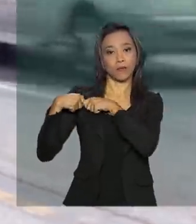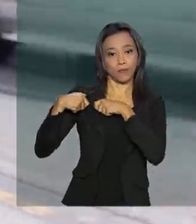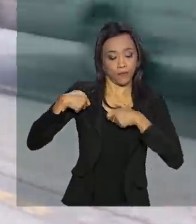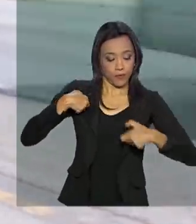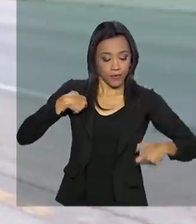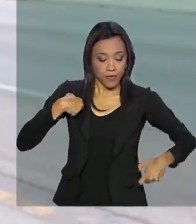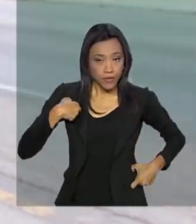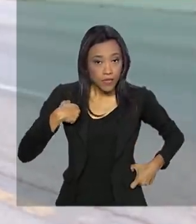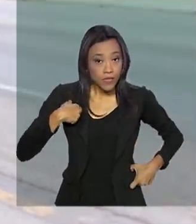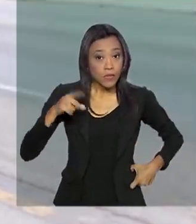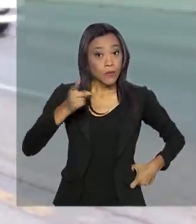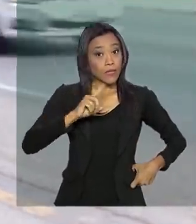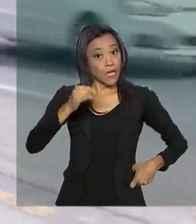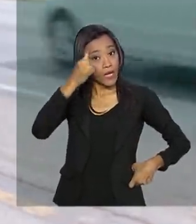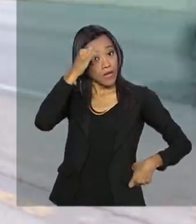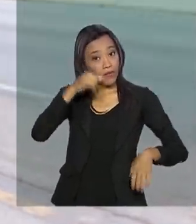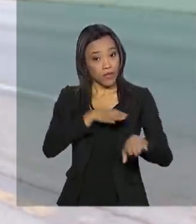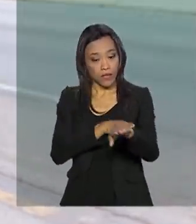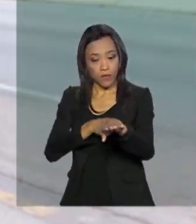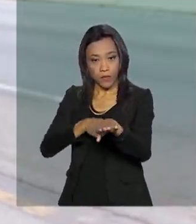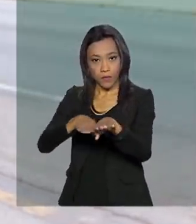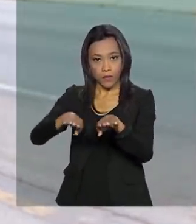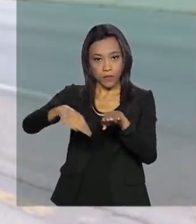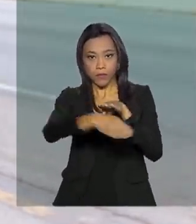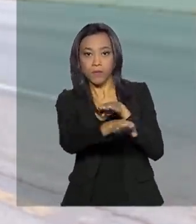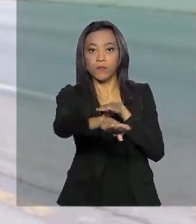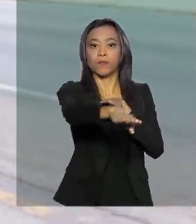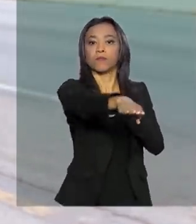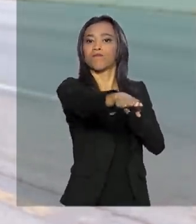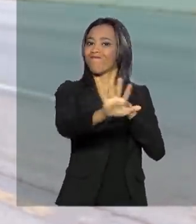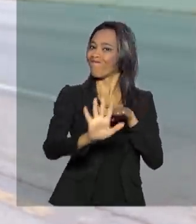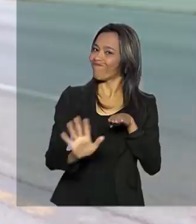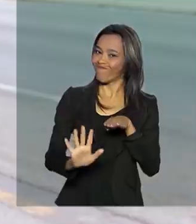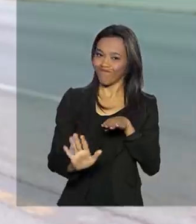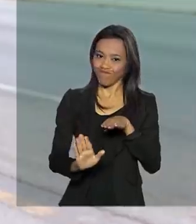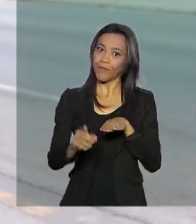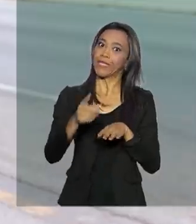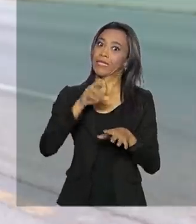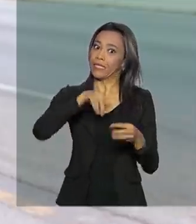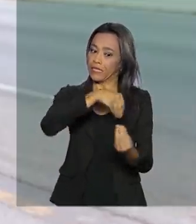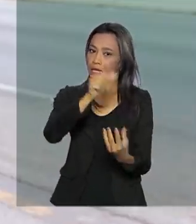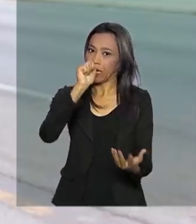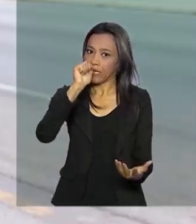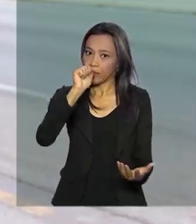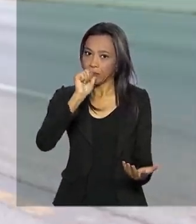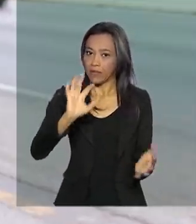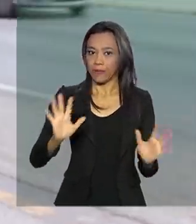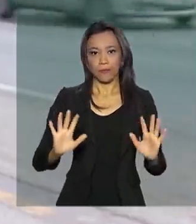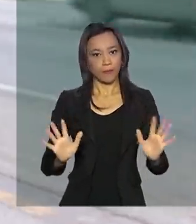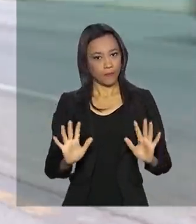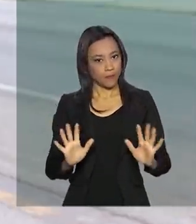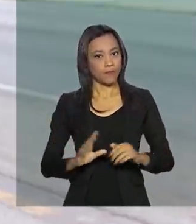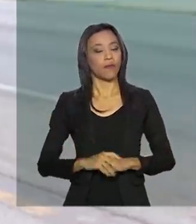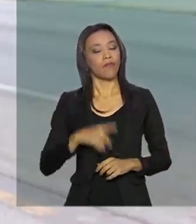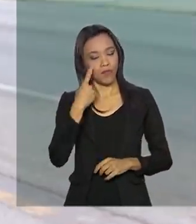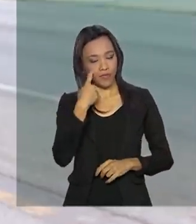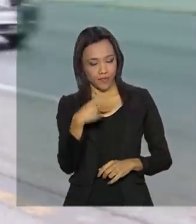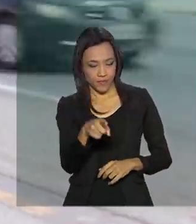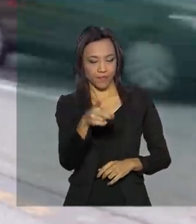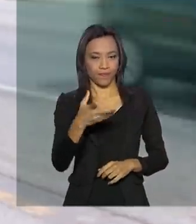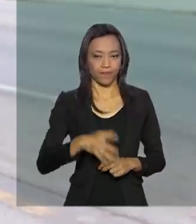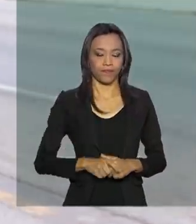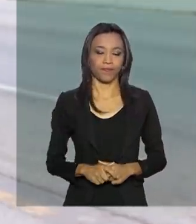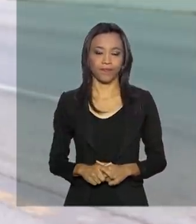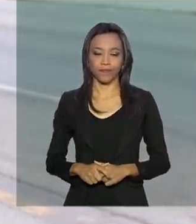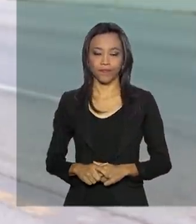não fazer ultrapassagens perigosas e não misturar álcool e direção. E a gente vai ver mais detalhes agora na reportagem de Mariana Jungmann.